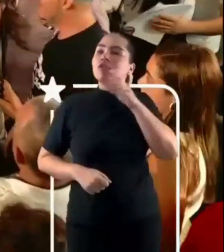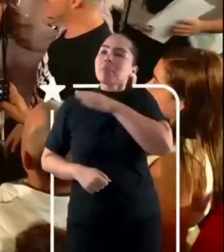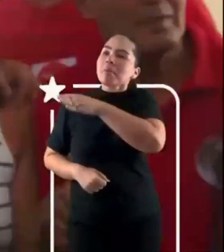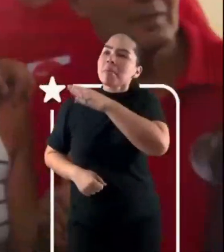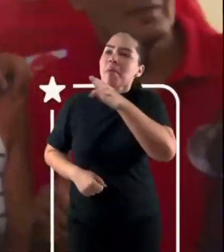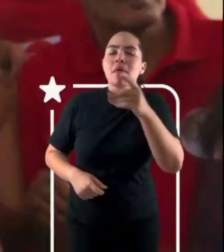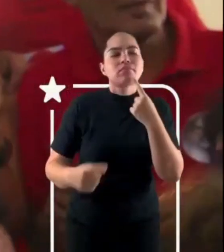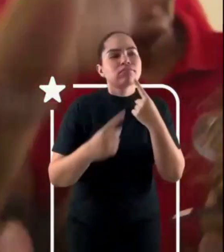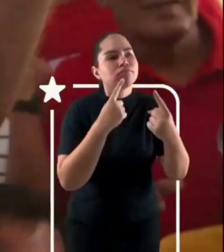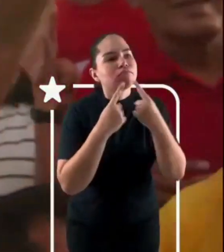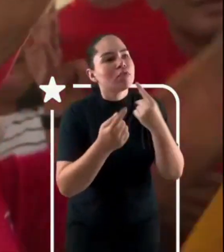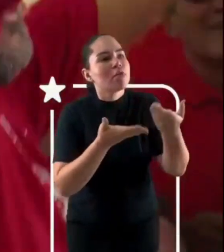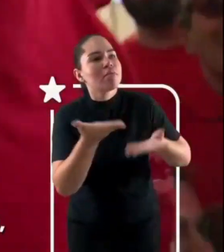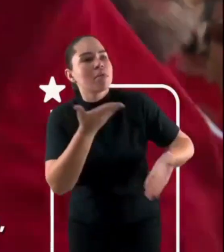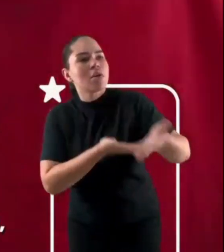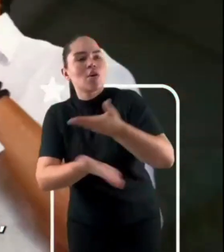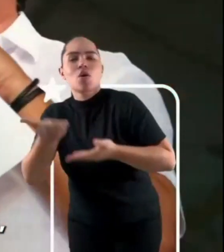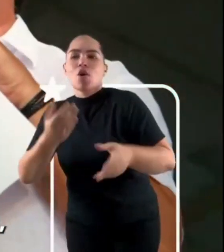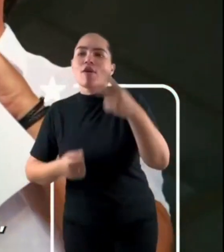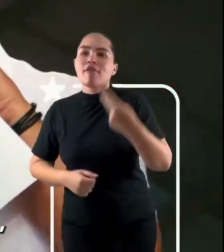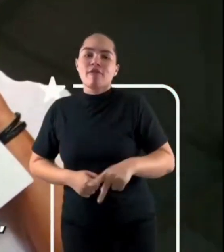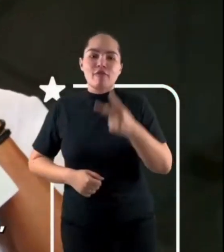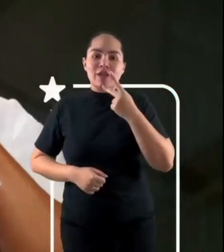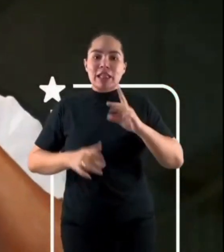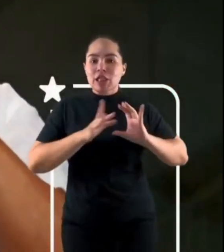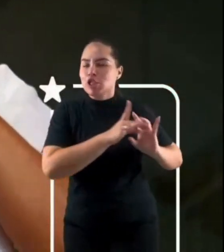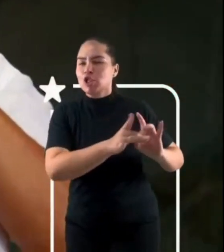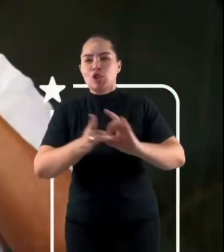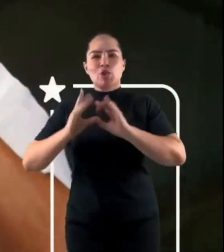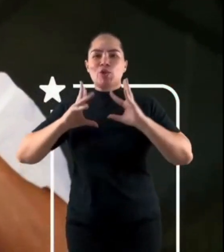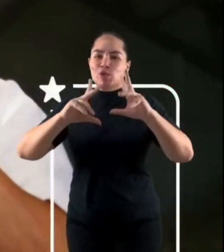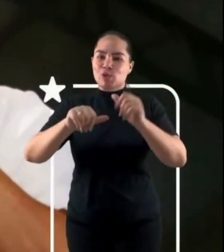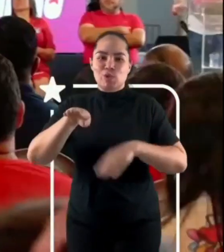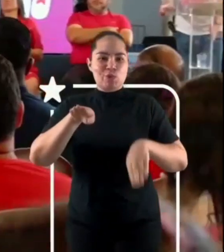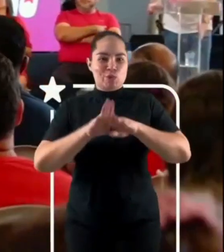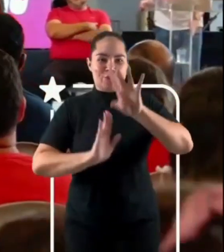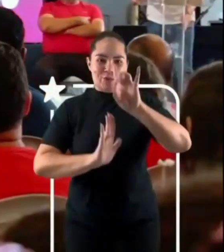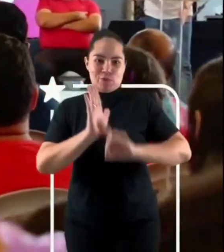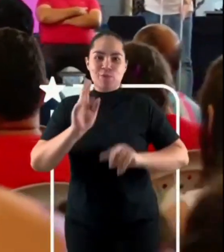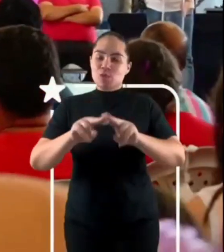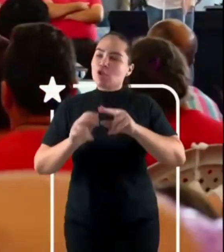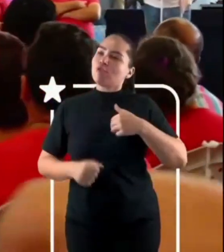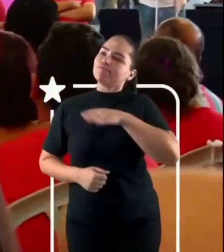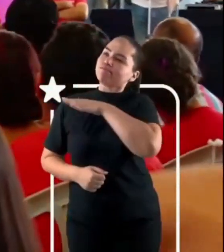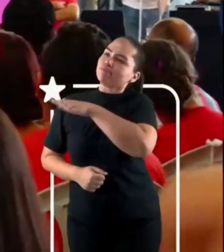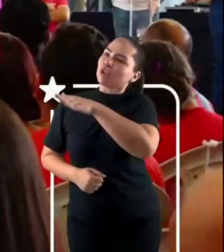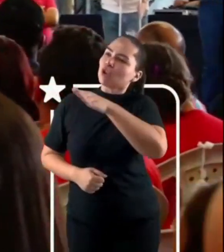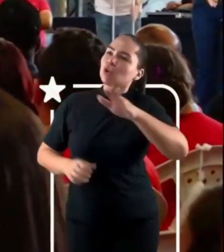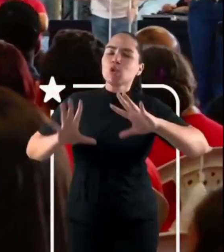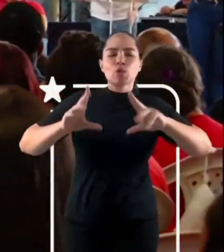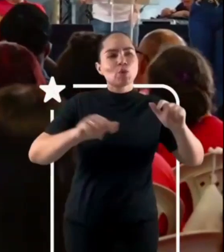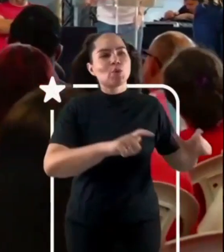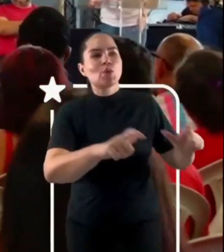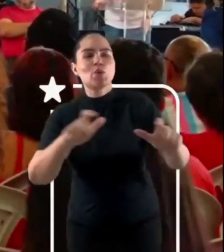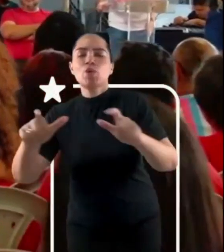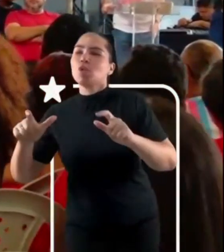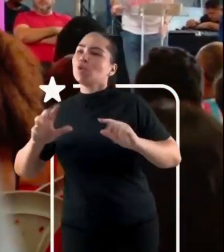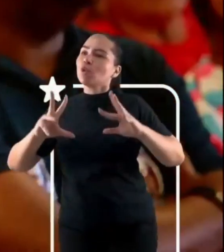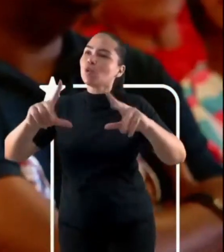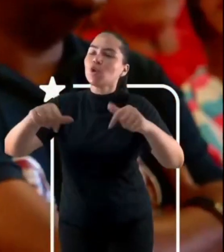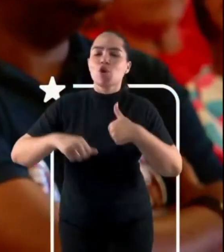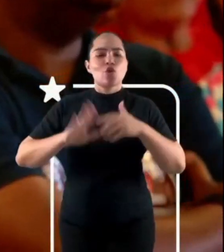todos. Eu tenho percorrido muitos bairros de fortaleza, em muitos territórios. Eu já fui da Barra do Ceará para